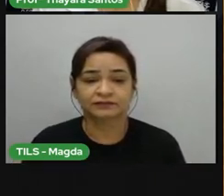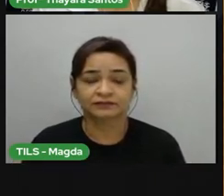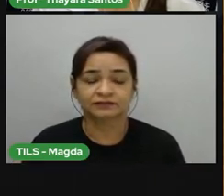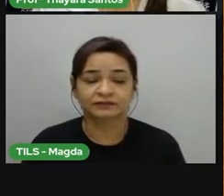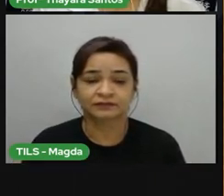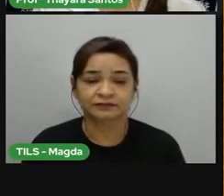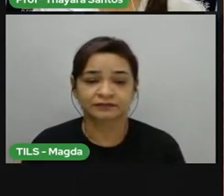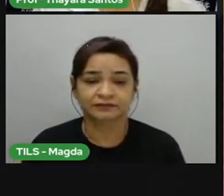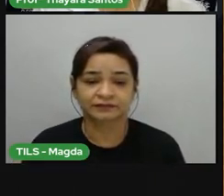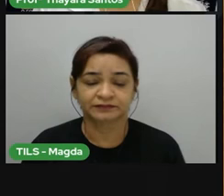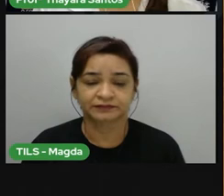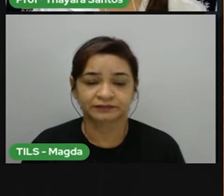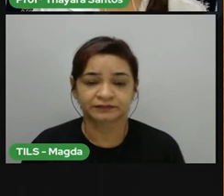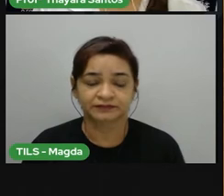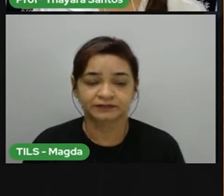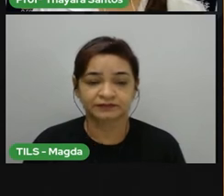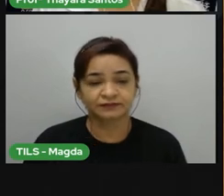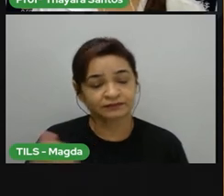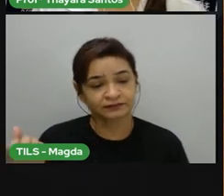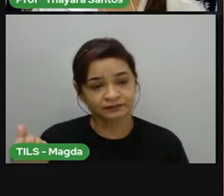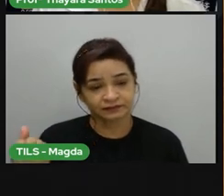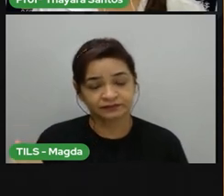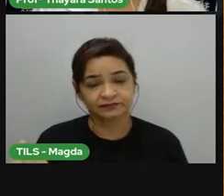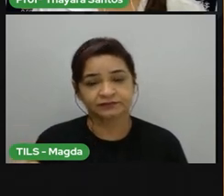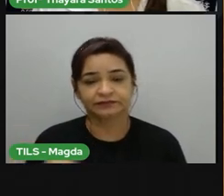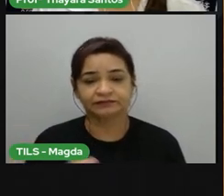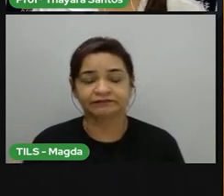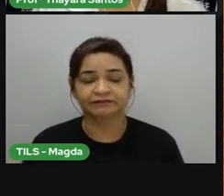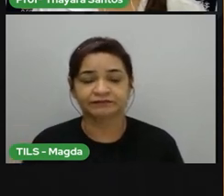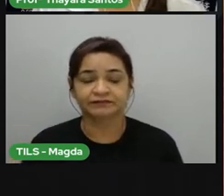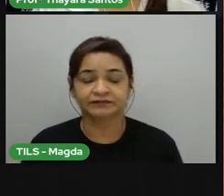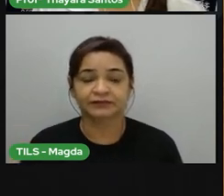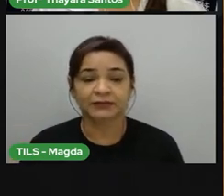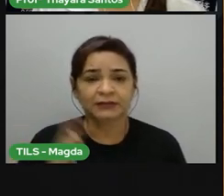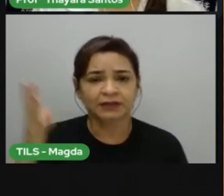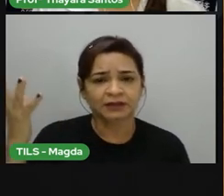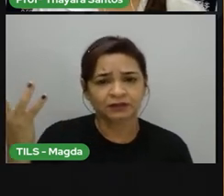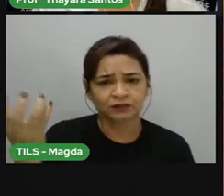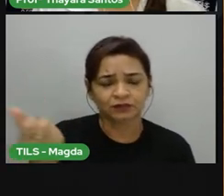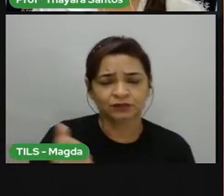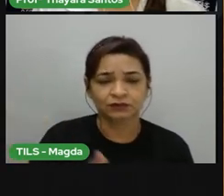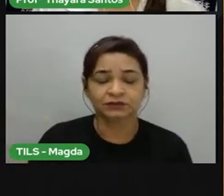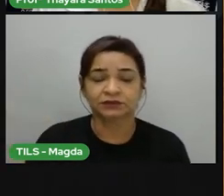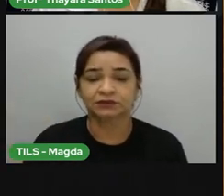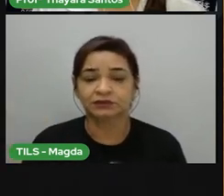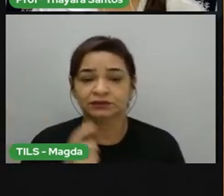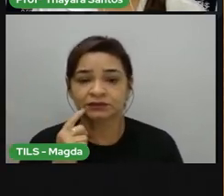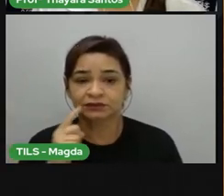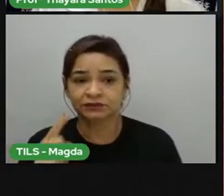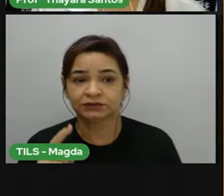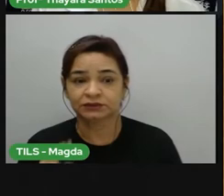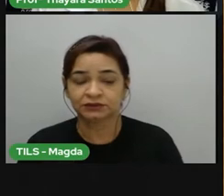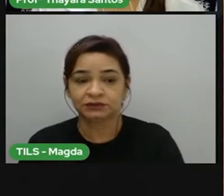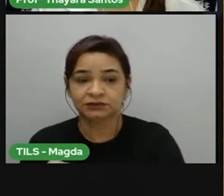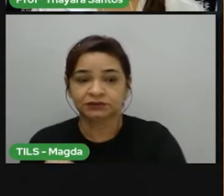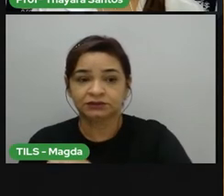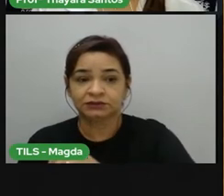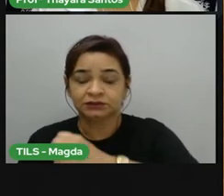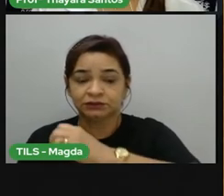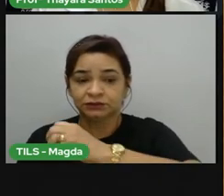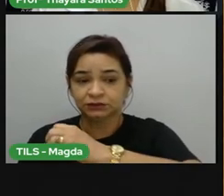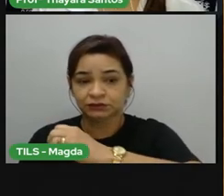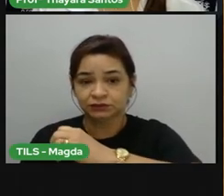6. Clima subtropical O clima subtropical ocorre abaixo do Trópico de Capricórnio, e daí seu nome.